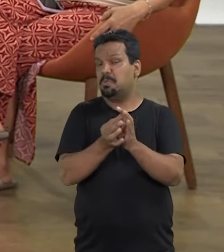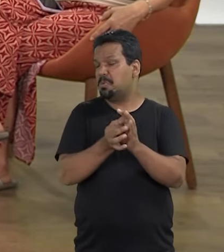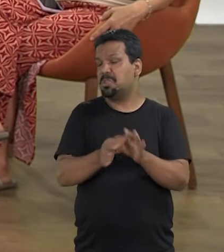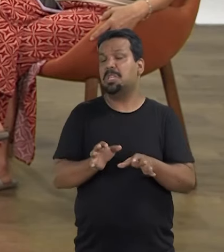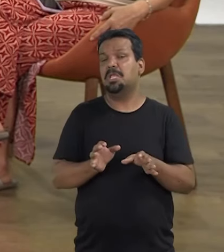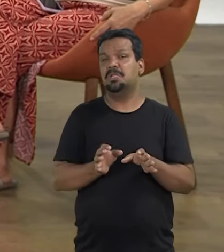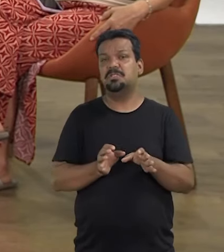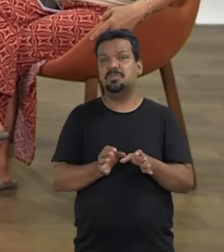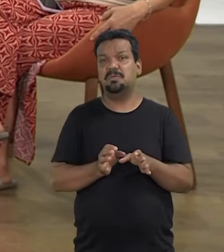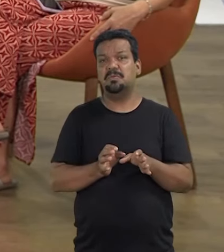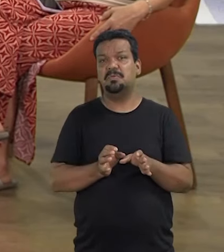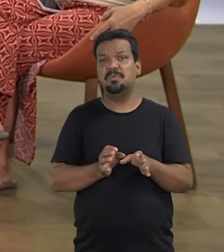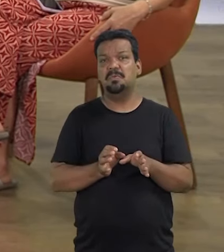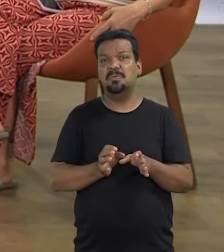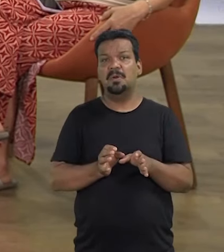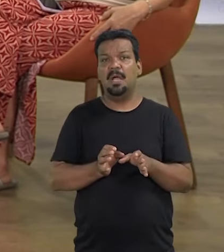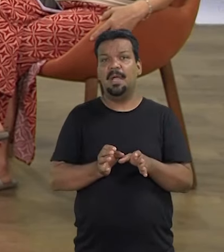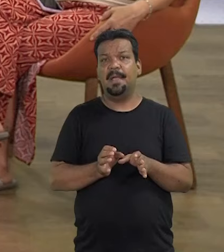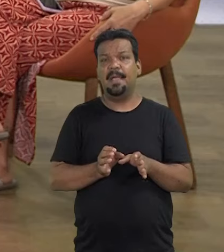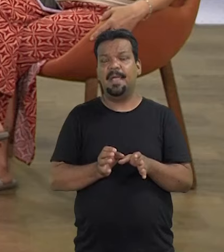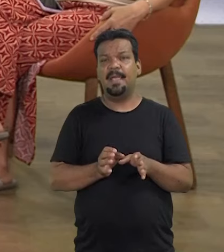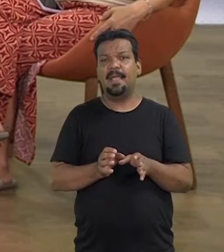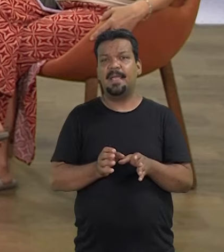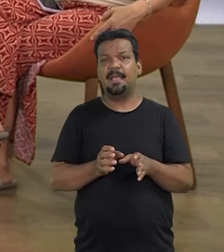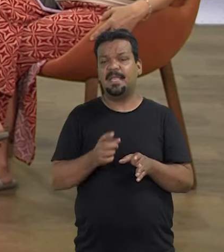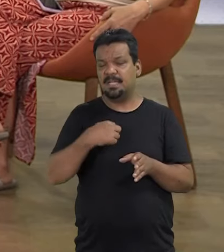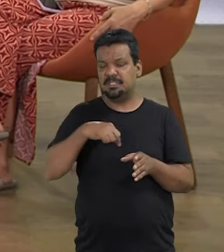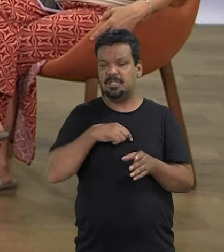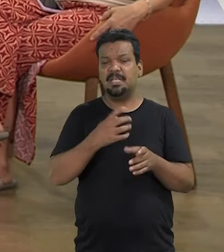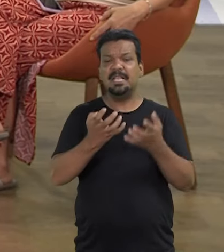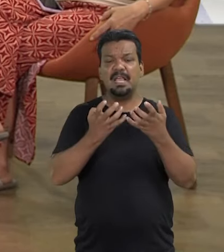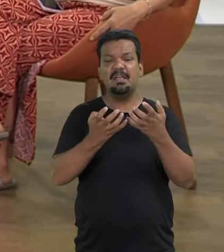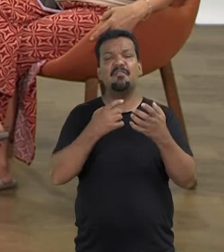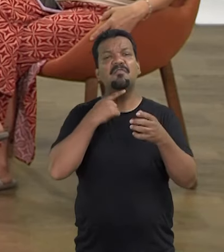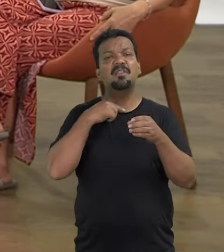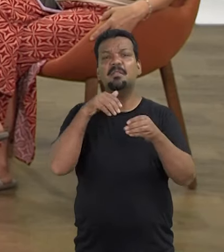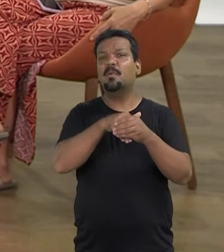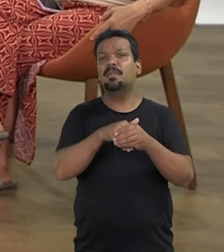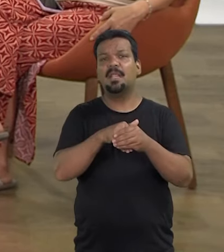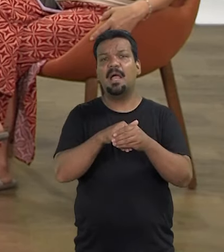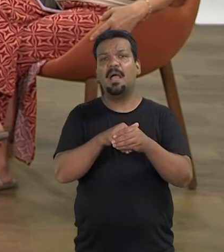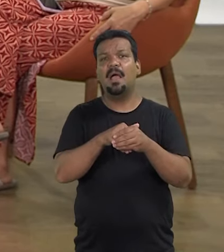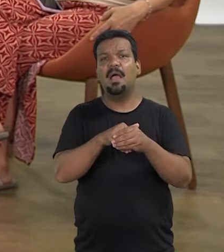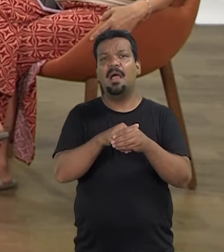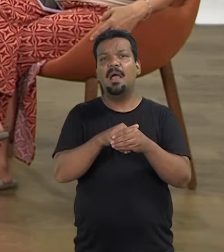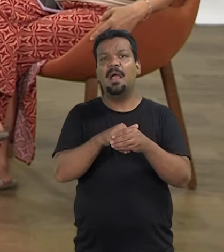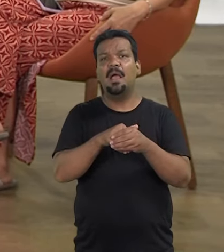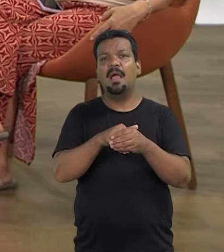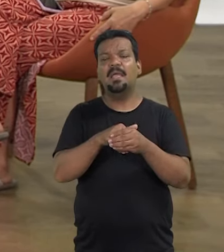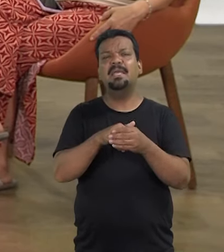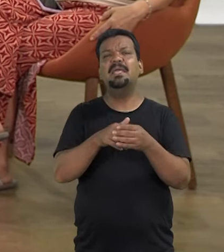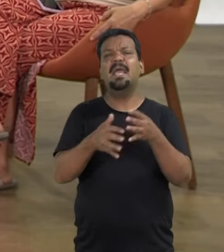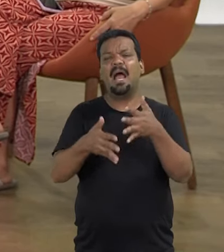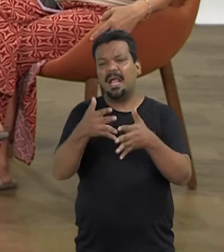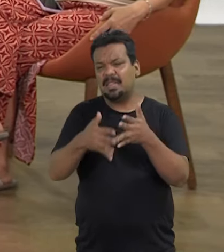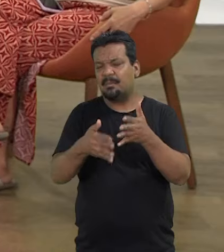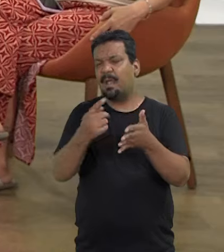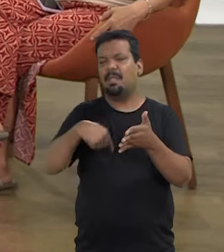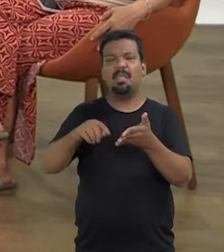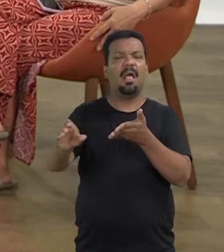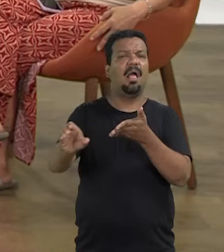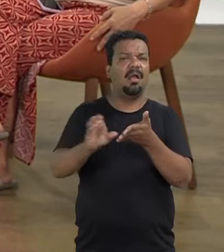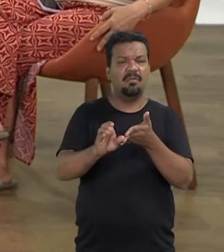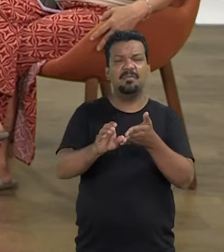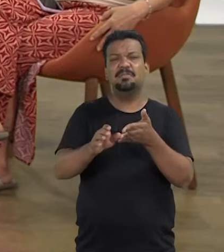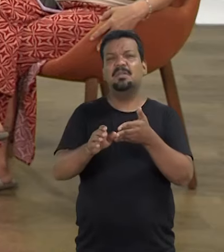que não nos deixam nos candidatar, que boicotam os nossos recursos, que